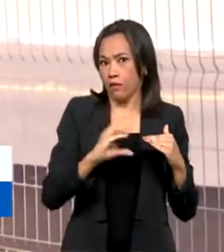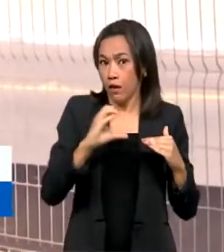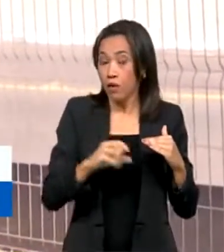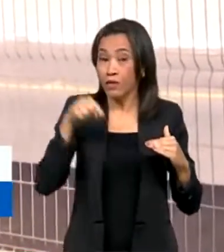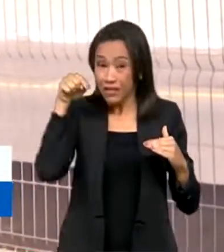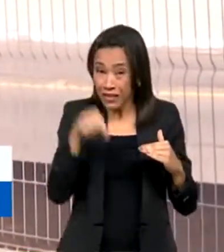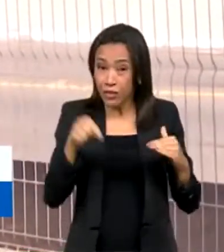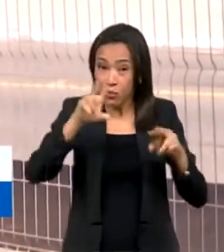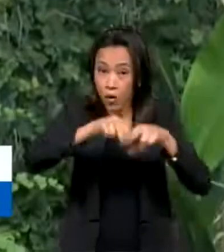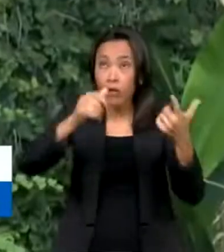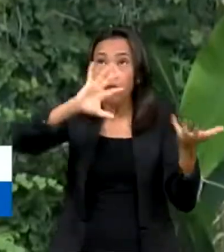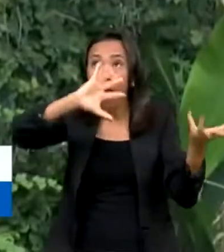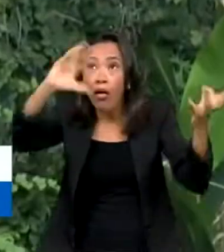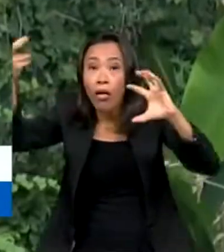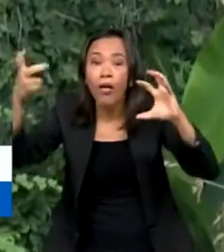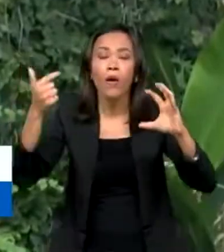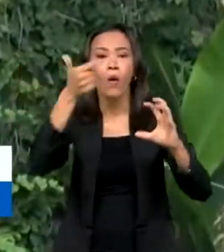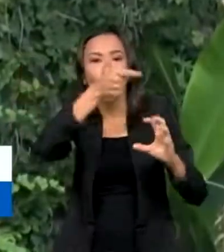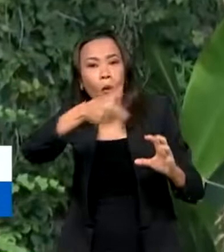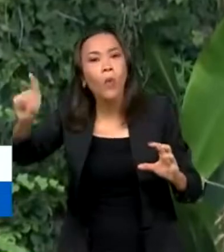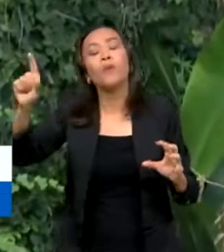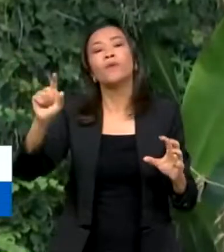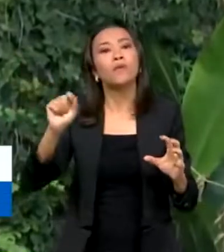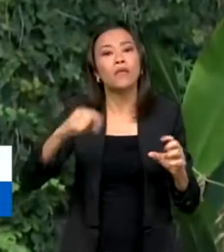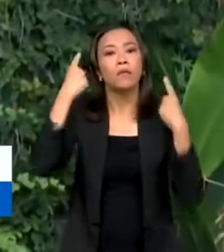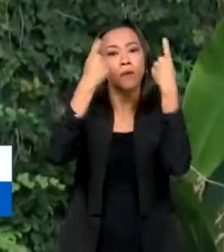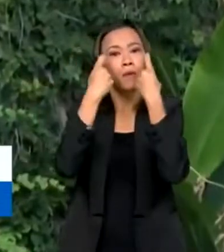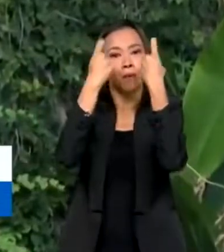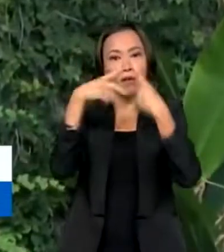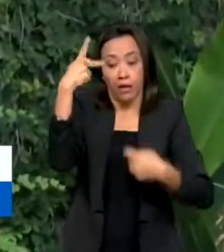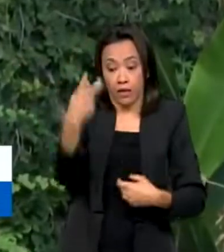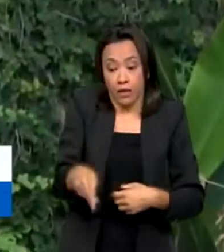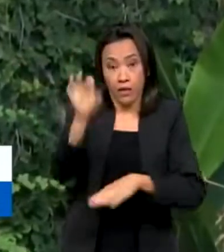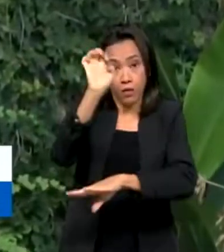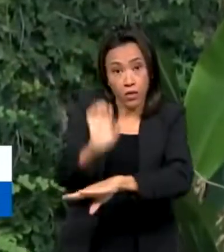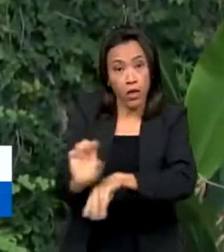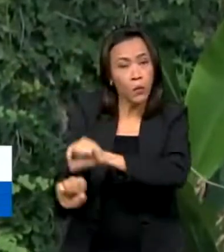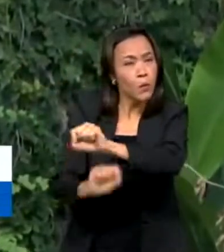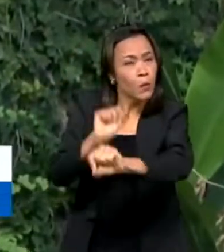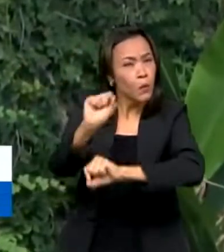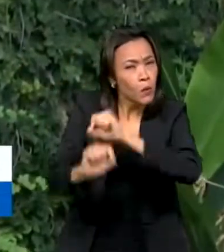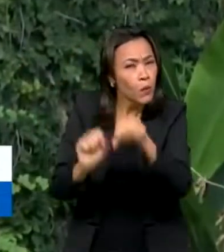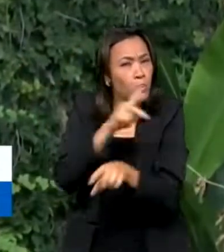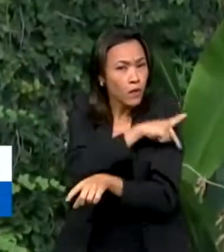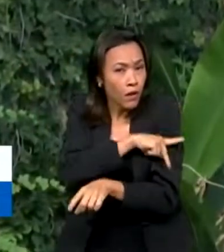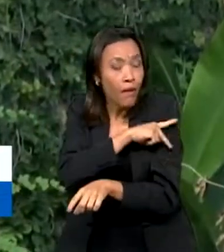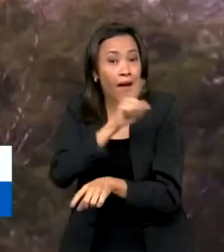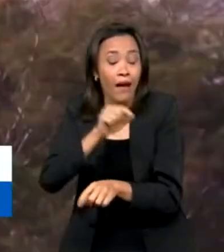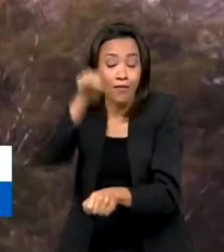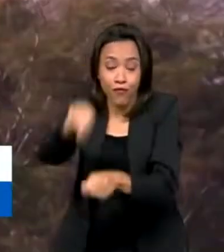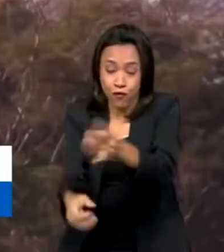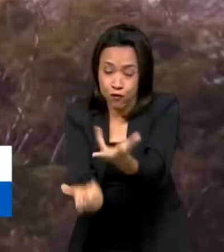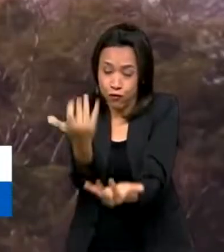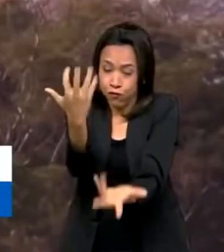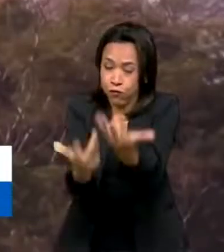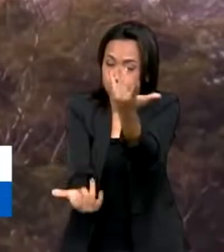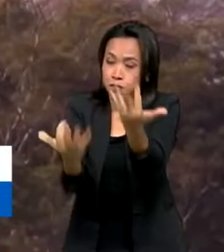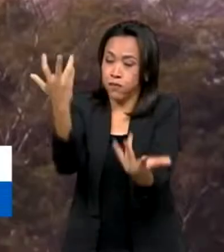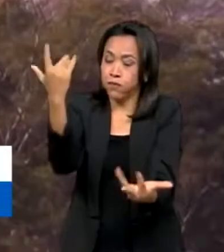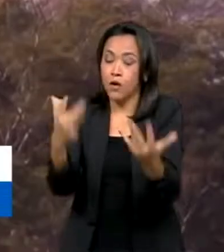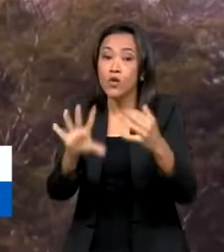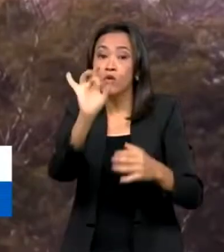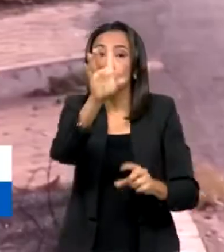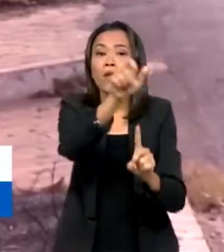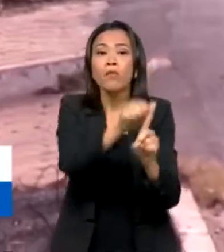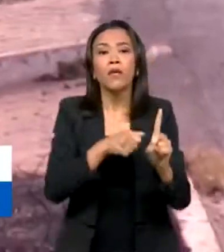condições climáticas, outro ponto que tem preocupado aqui no estado é a grande quantidade de queimadas. Somente no